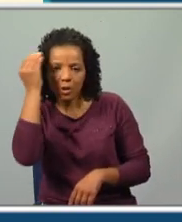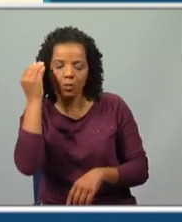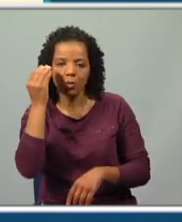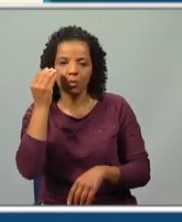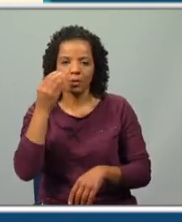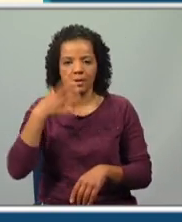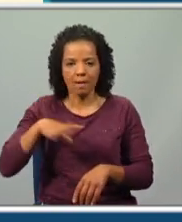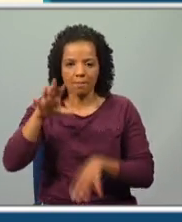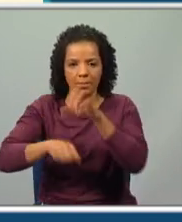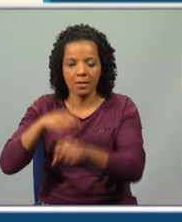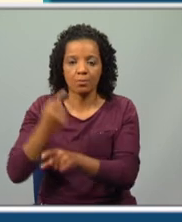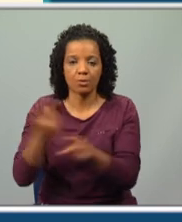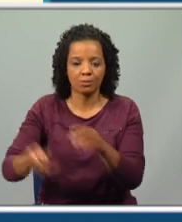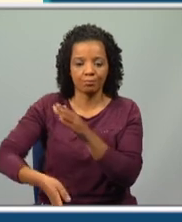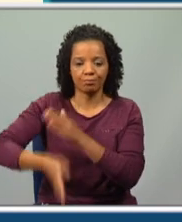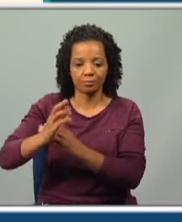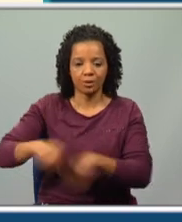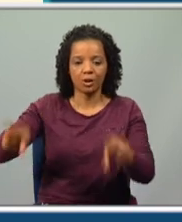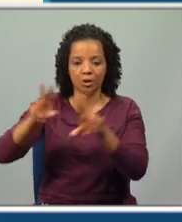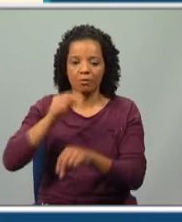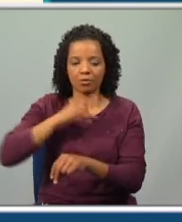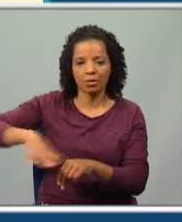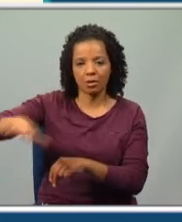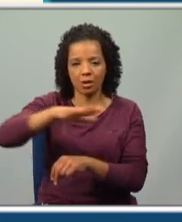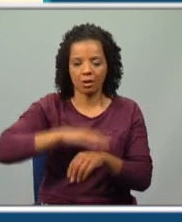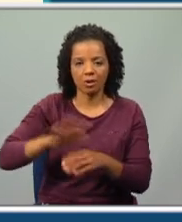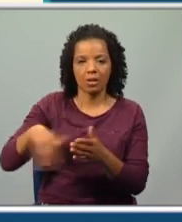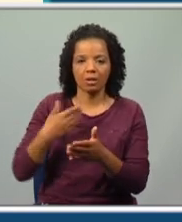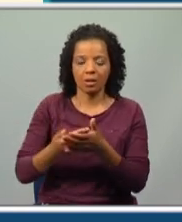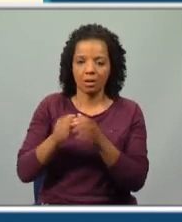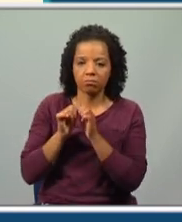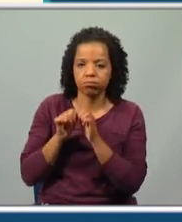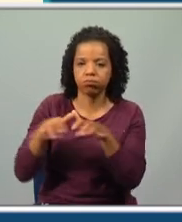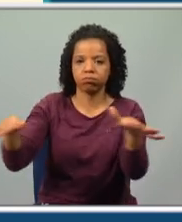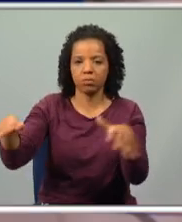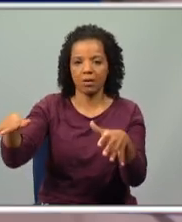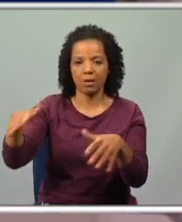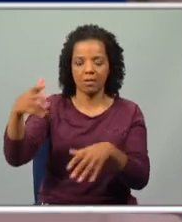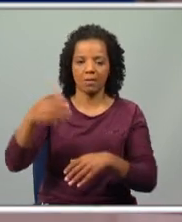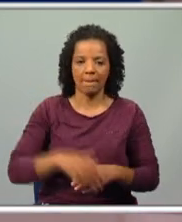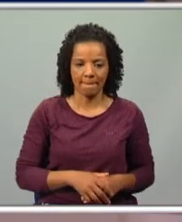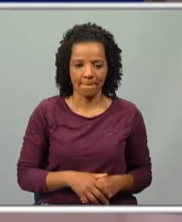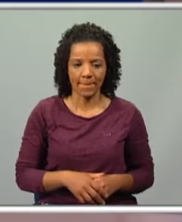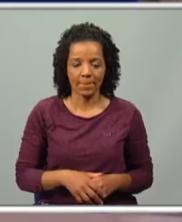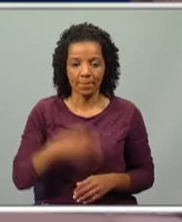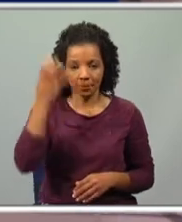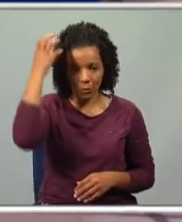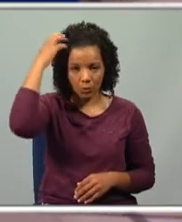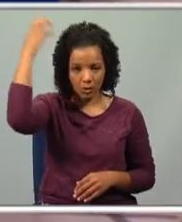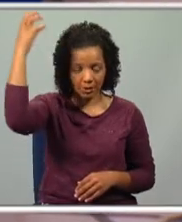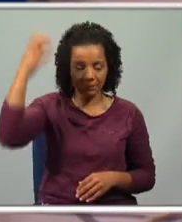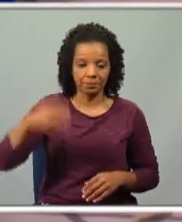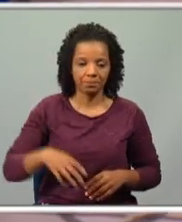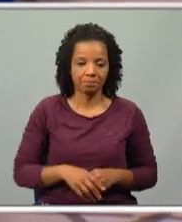visto que partira para conquistar novas terras e alargar os seus domínios. Portanto, o rei